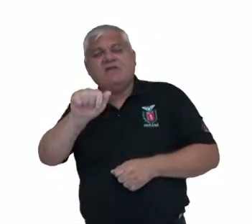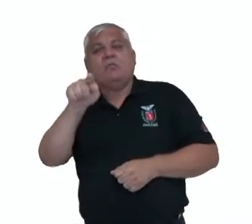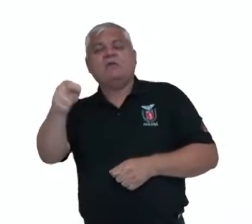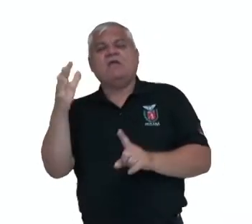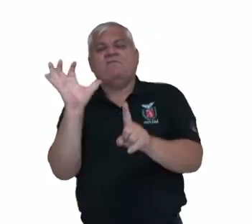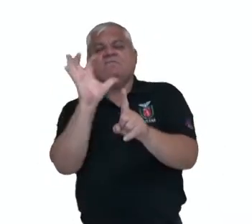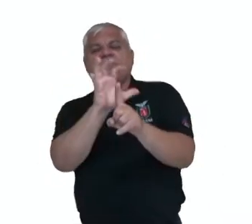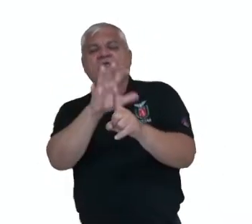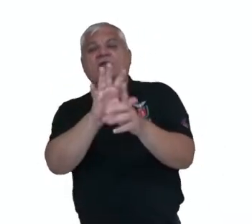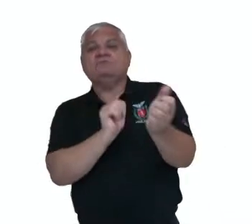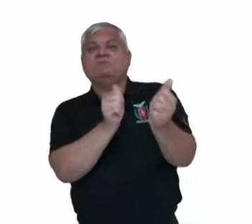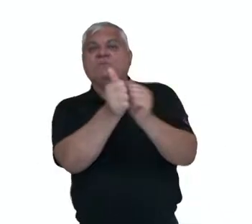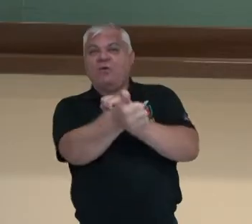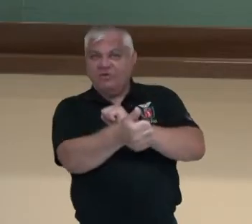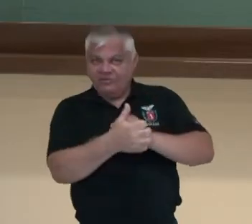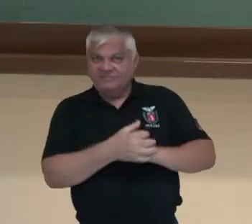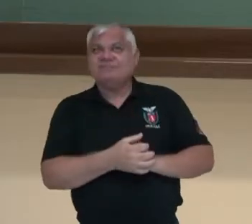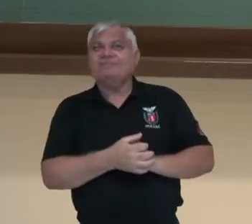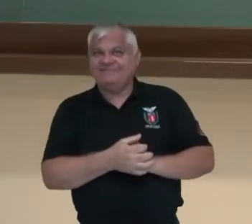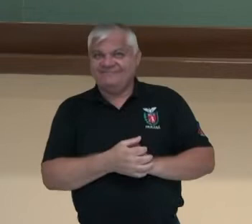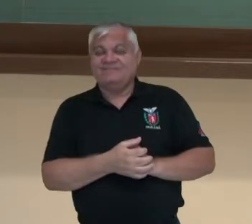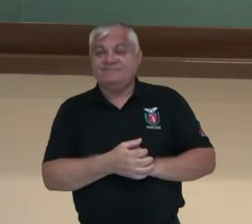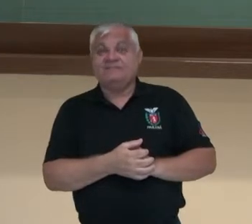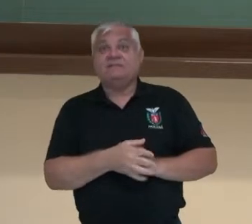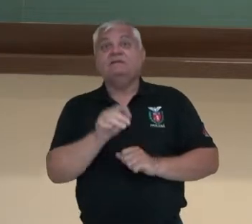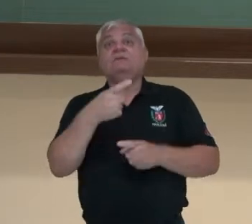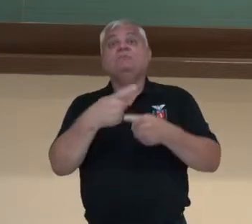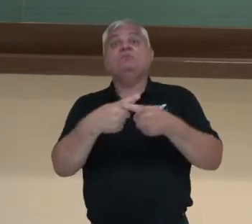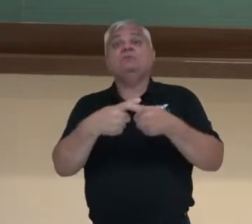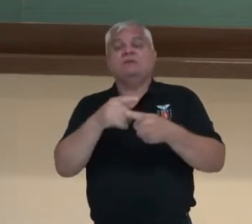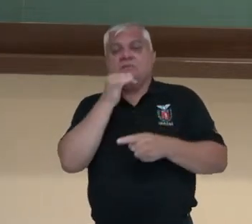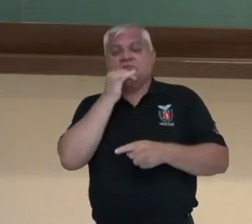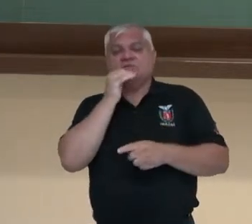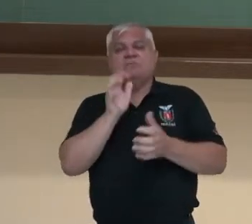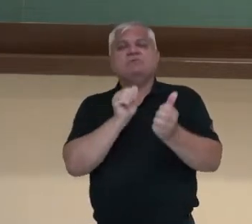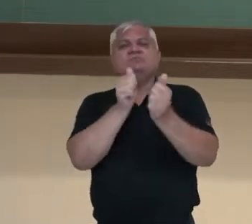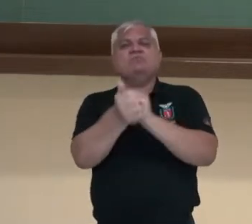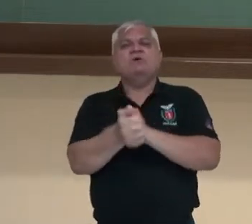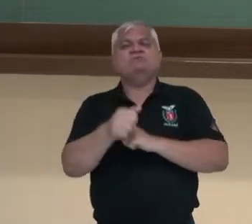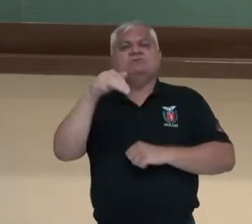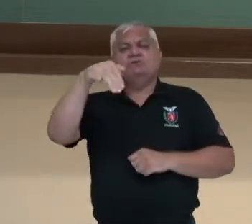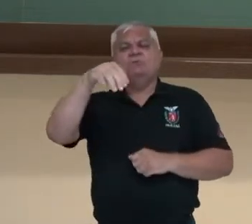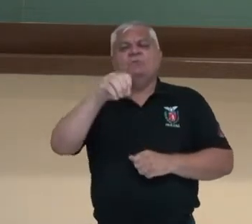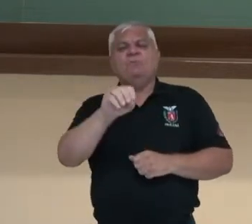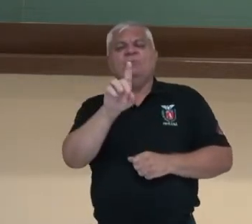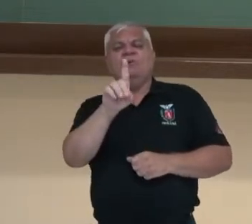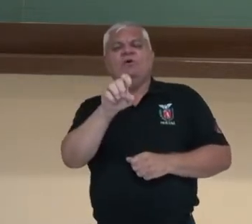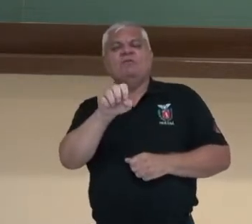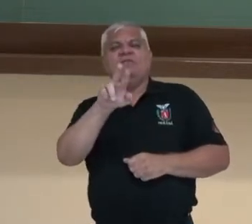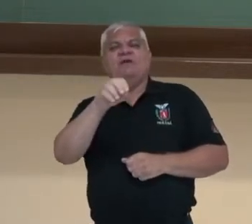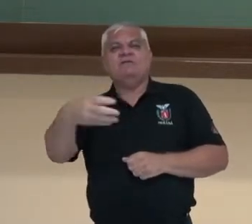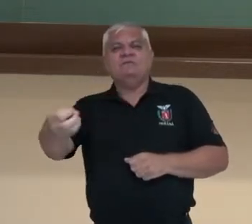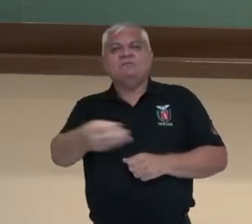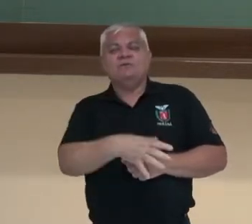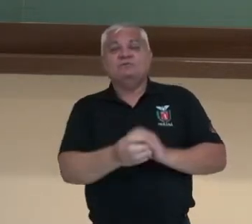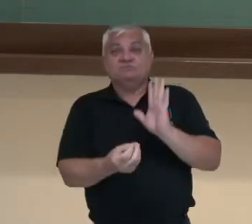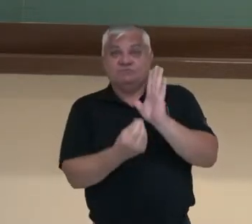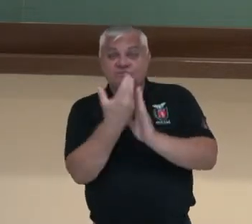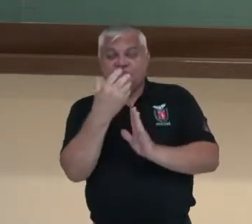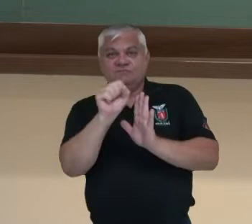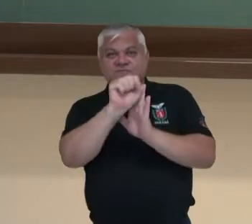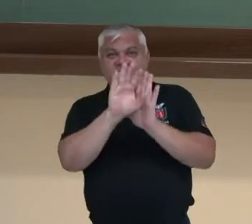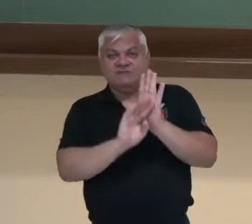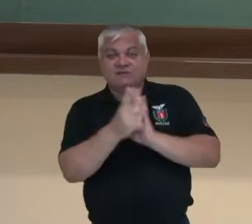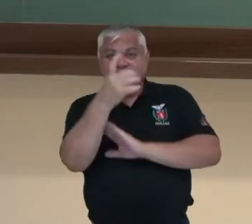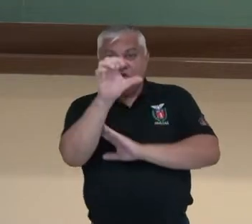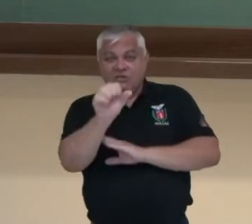em produto da indústria cultural? Vamos ver o esporte moderno. O esporte moderno surgiu no século XIX e até